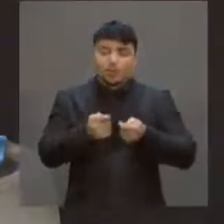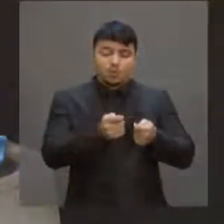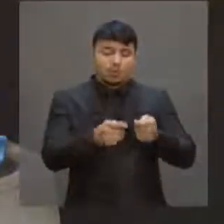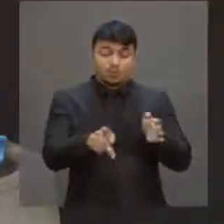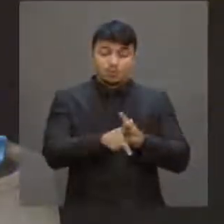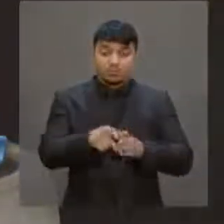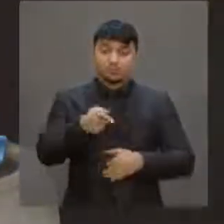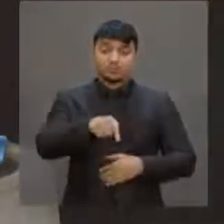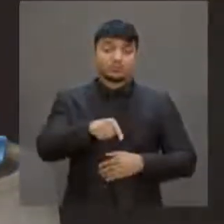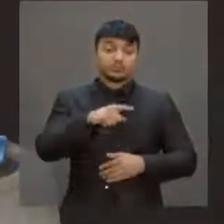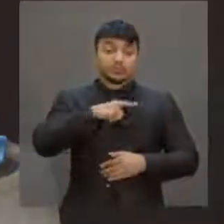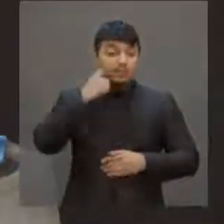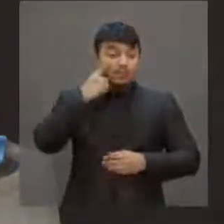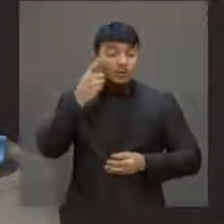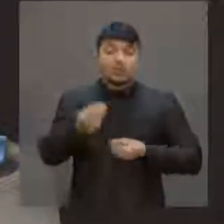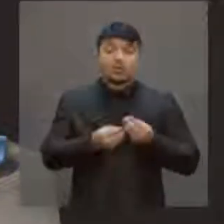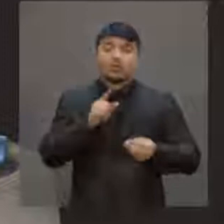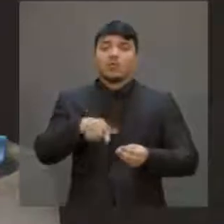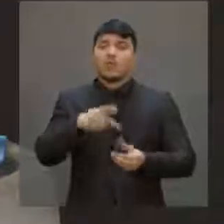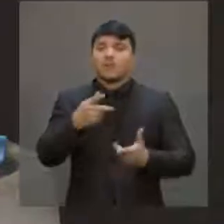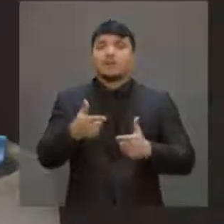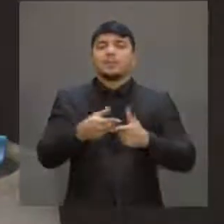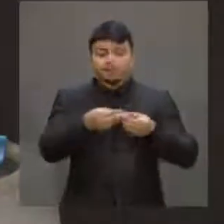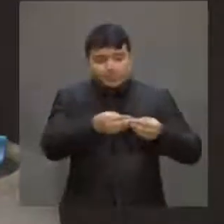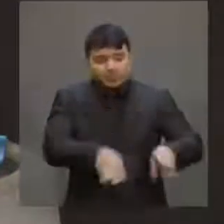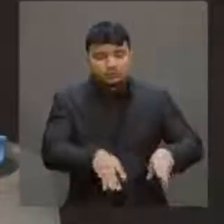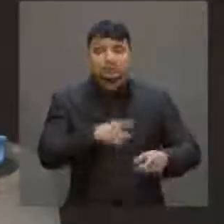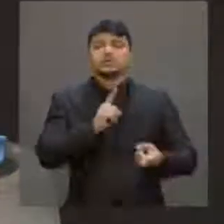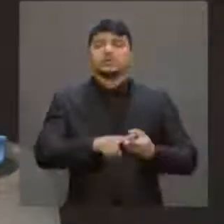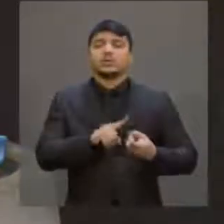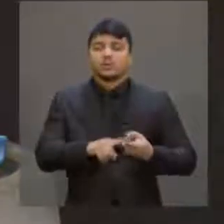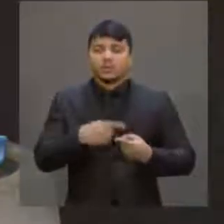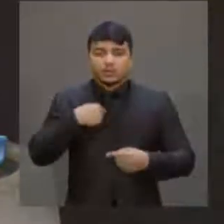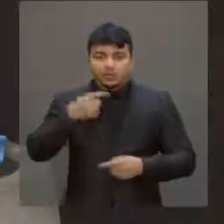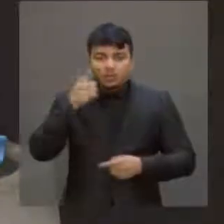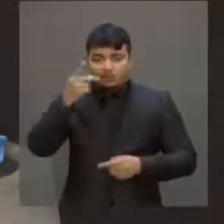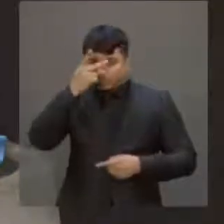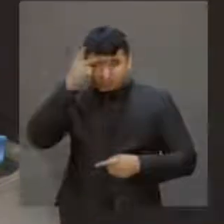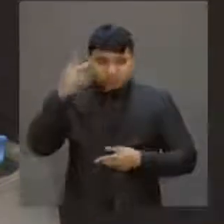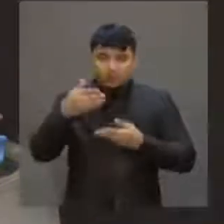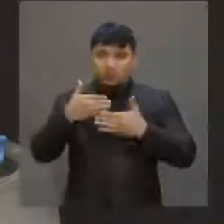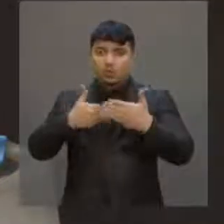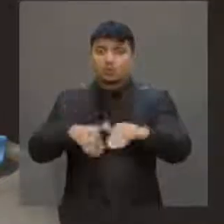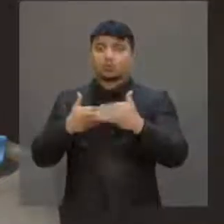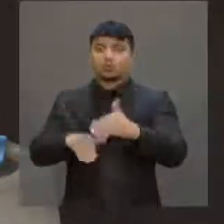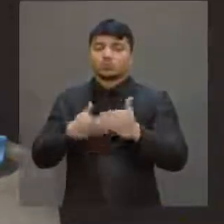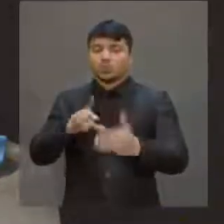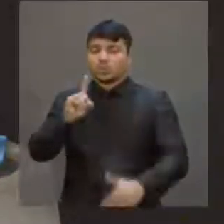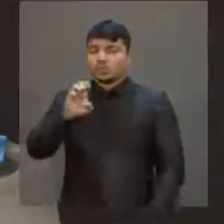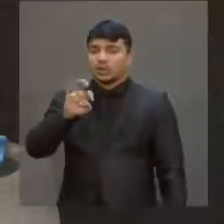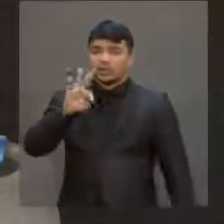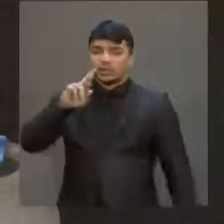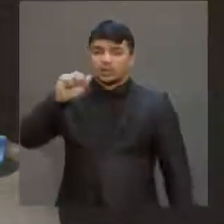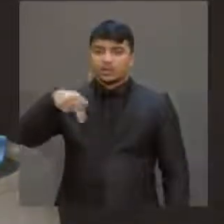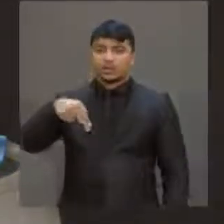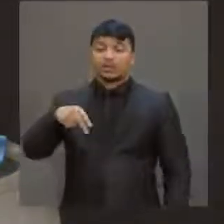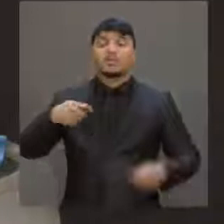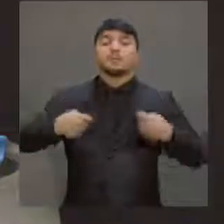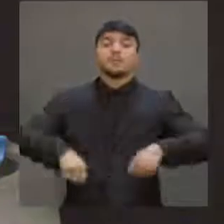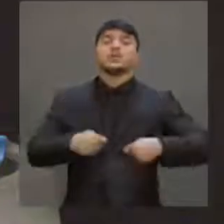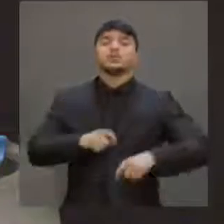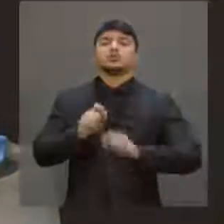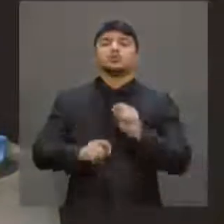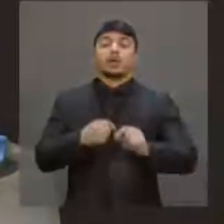máquina pública, esse novo regime fiscal, ele é danoso também. Estou vendo aqui os concursados do Detran, salvo engano. É necessário, por exemplo,